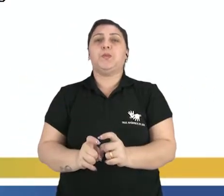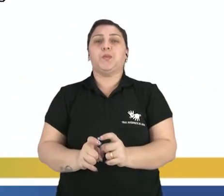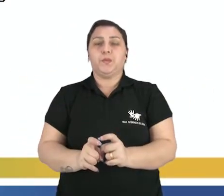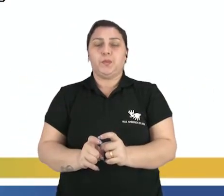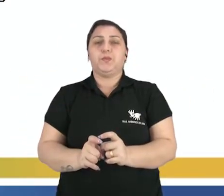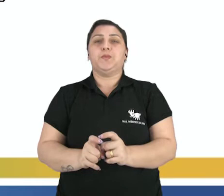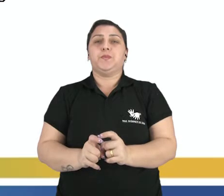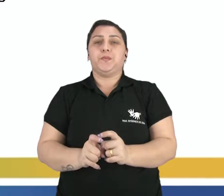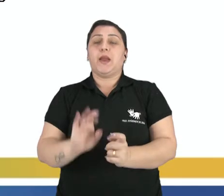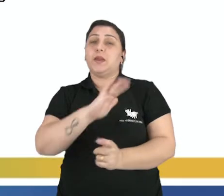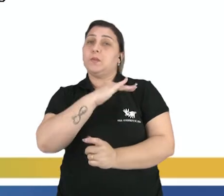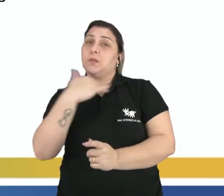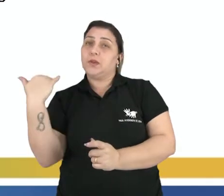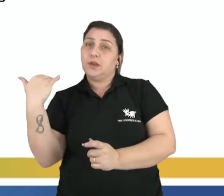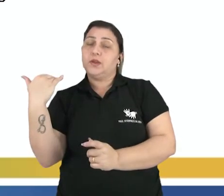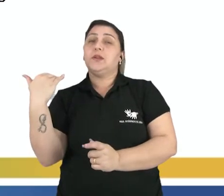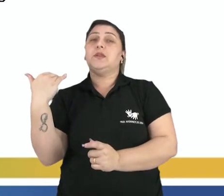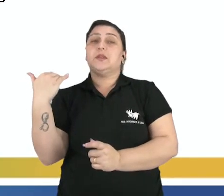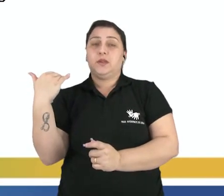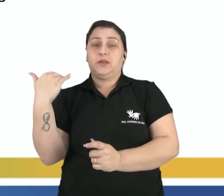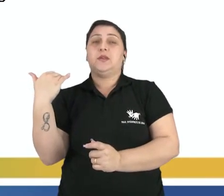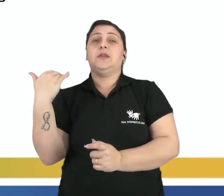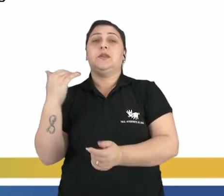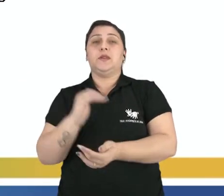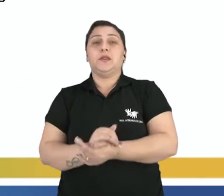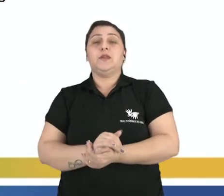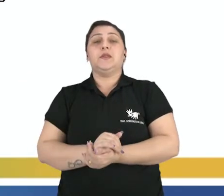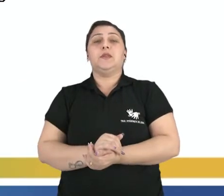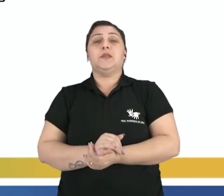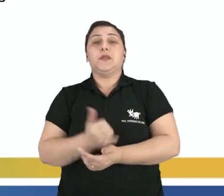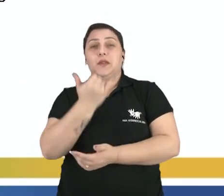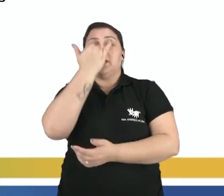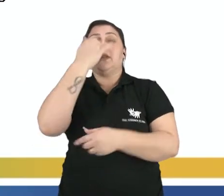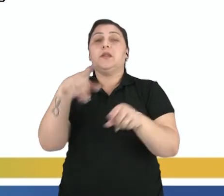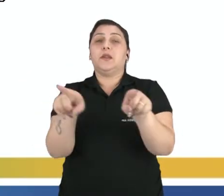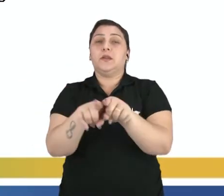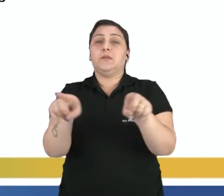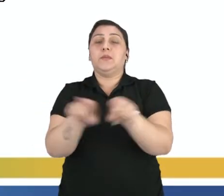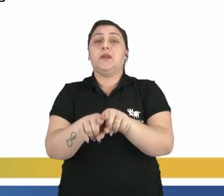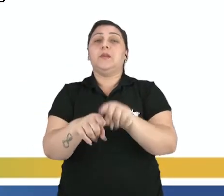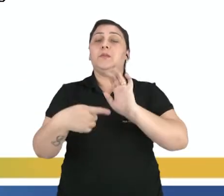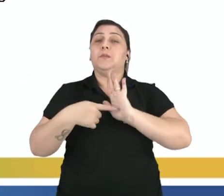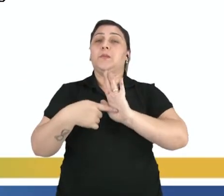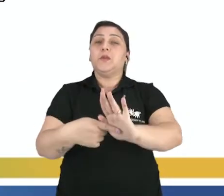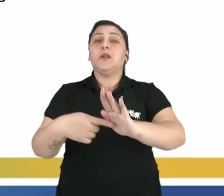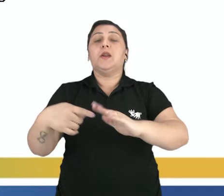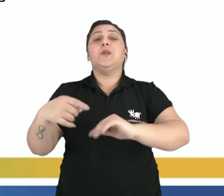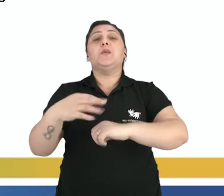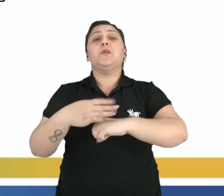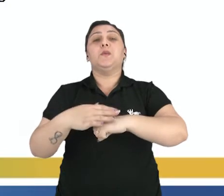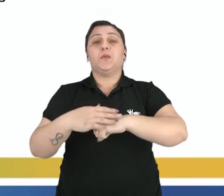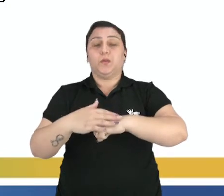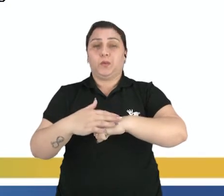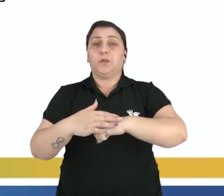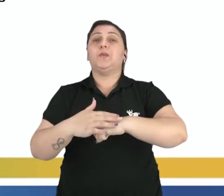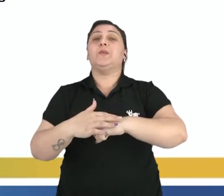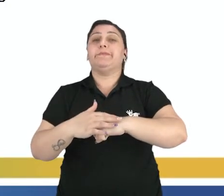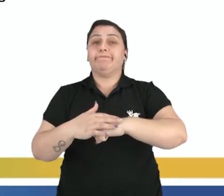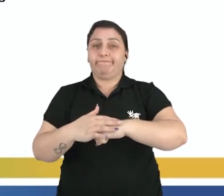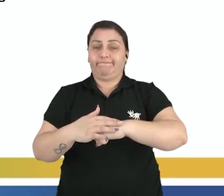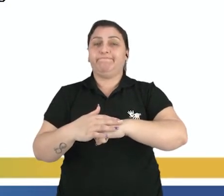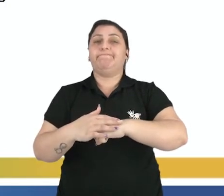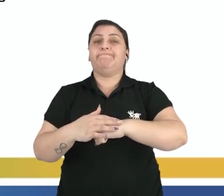nível de mortalidade, de fatalidade, além de diagnosticar doenças precocemente.